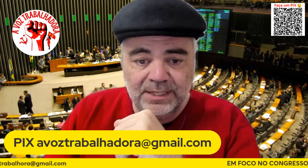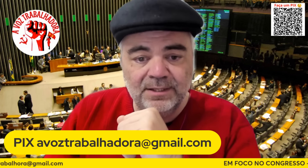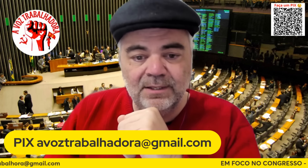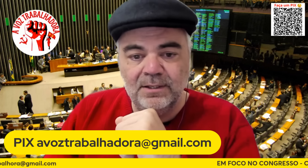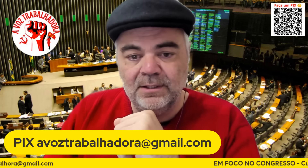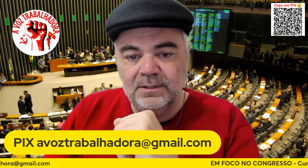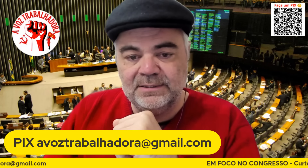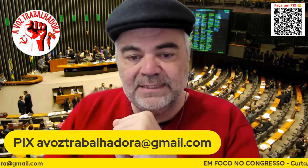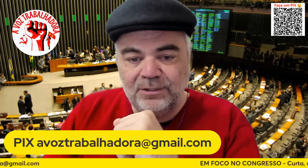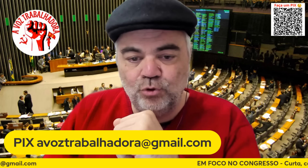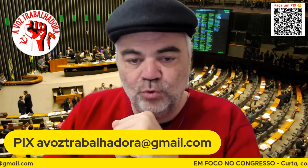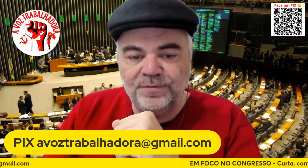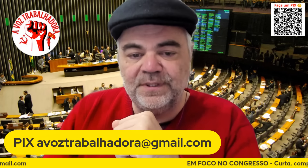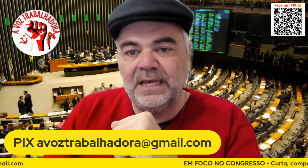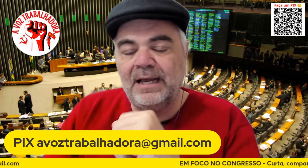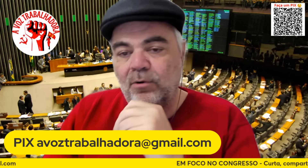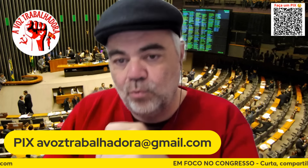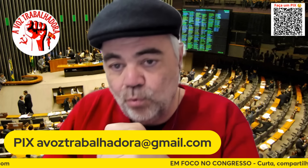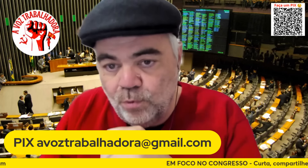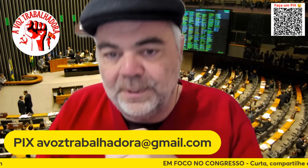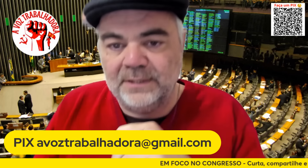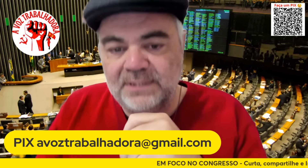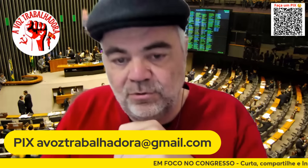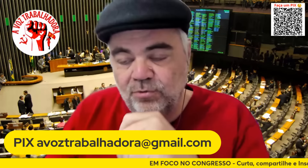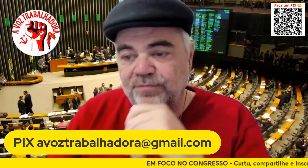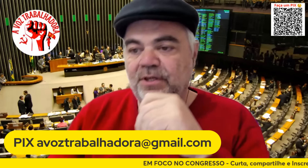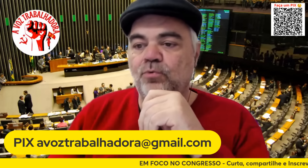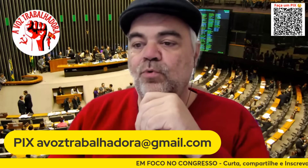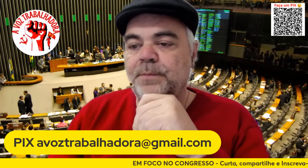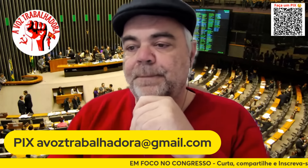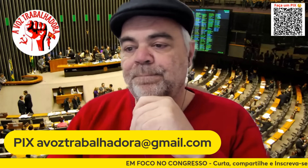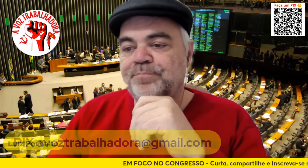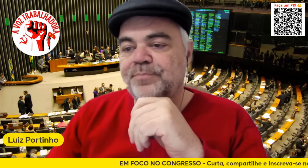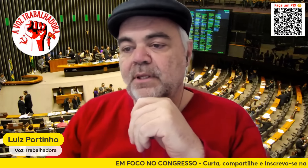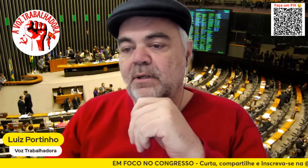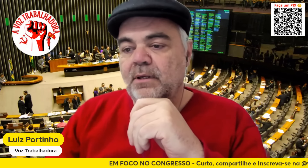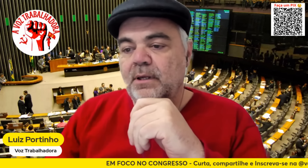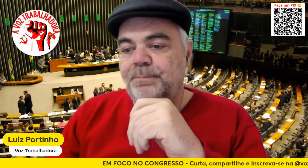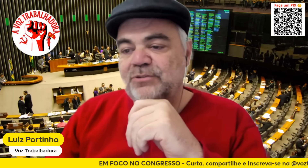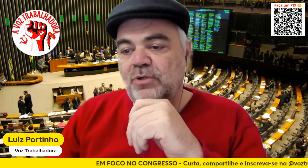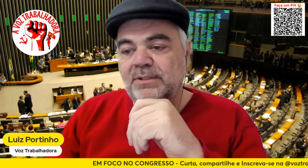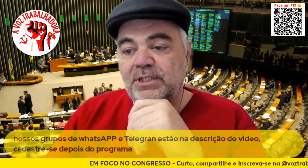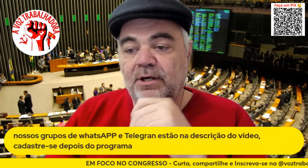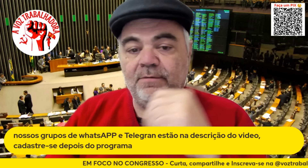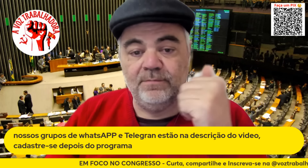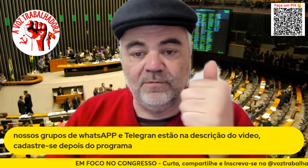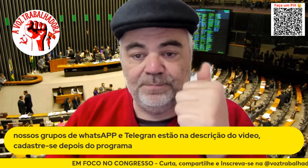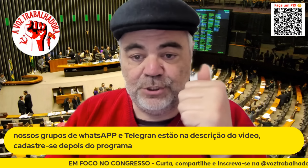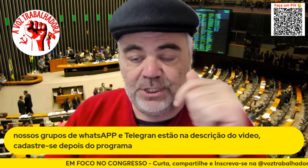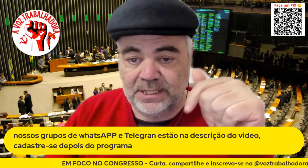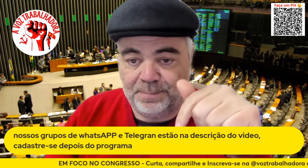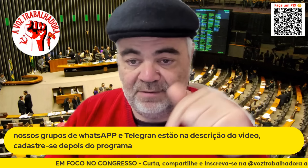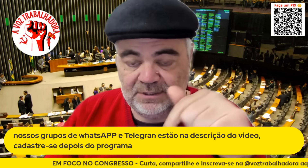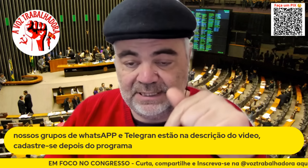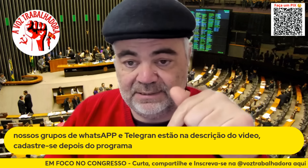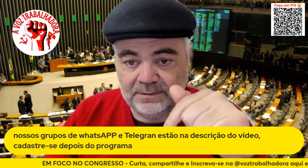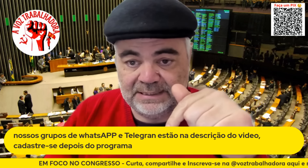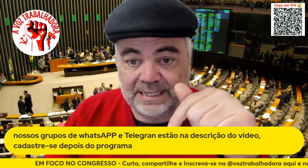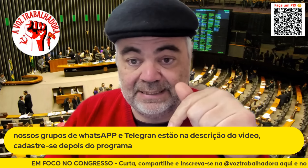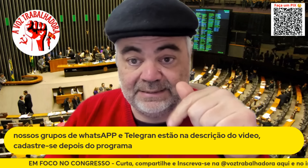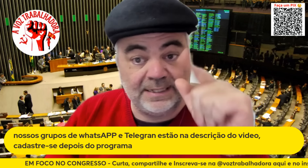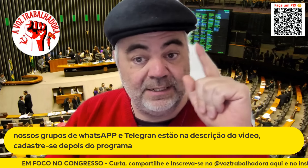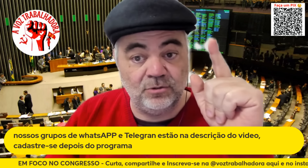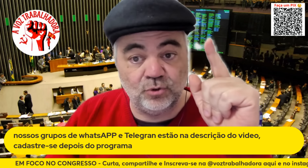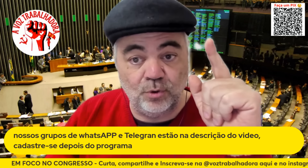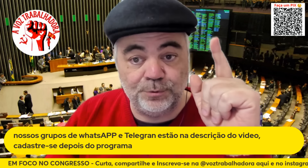a gente tem, sem dúvida alguma, sem dúvida alguma. Pessoal, assim, vou pedir aqui para vocês